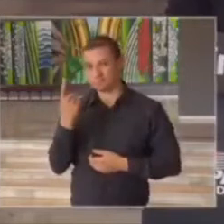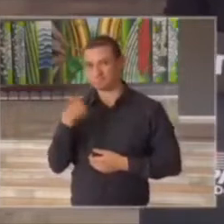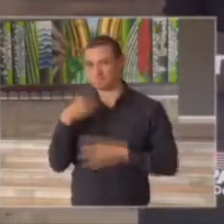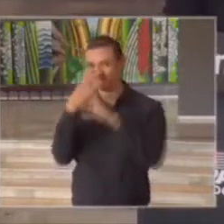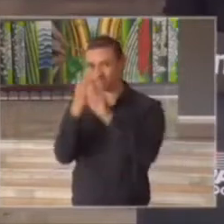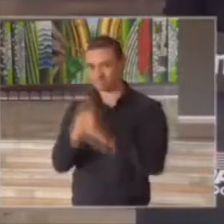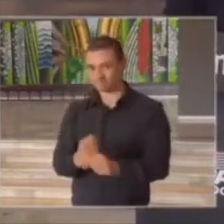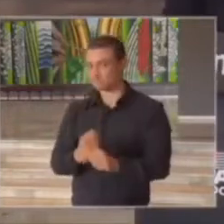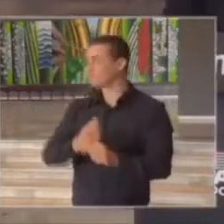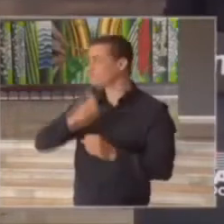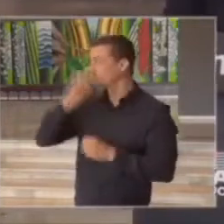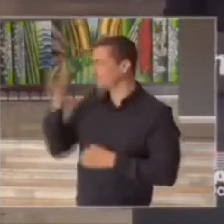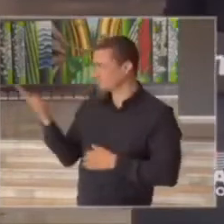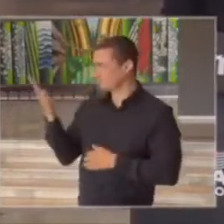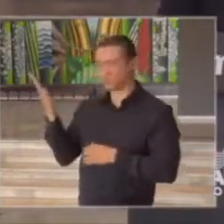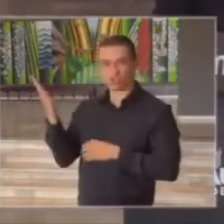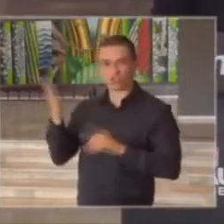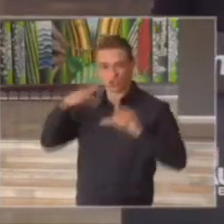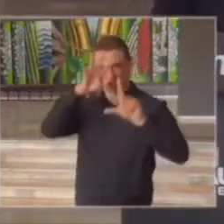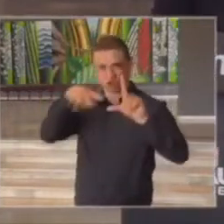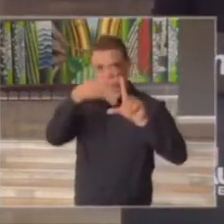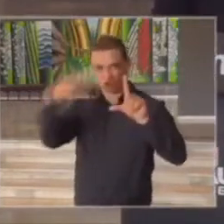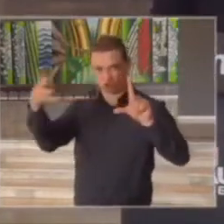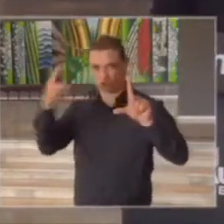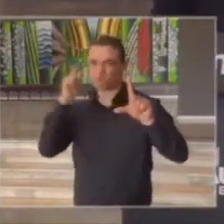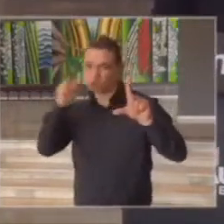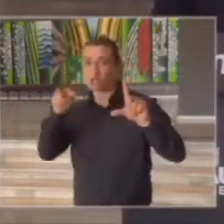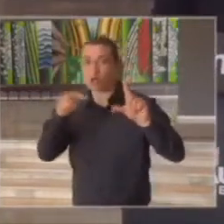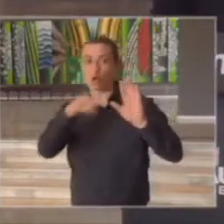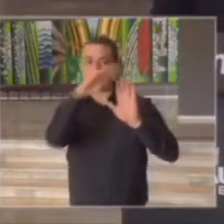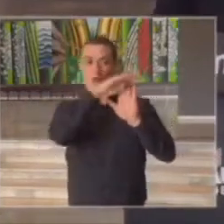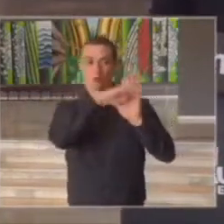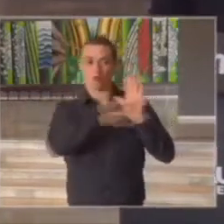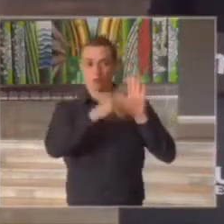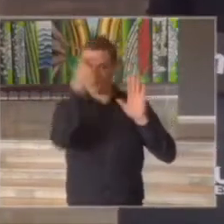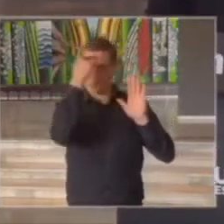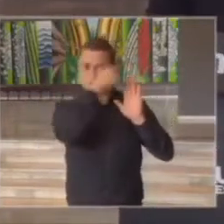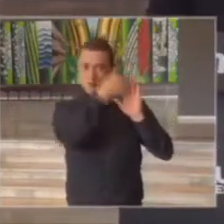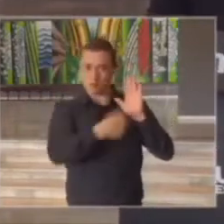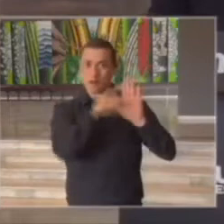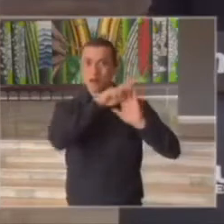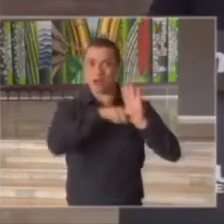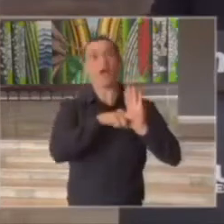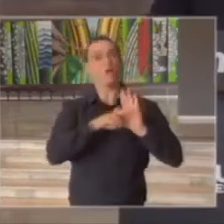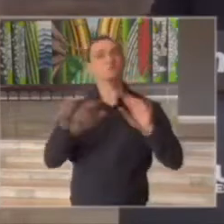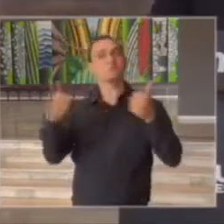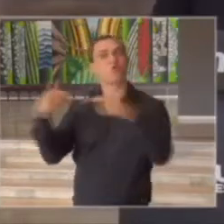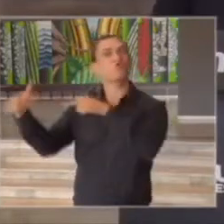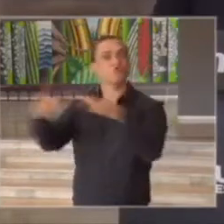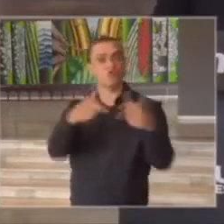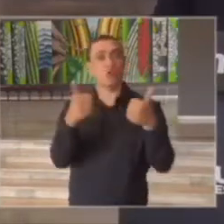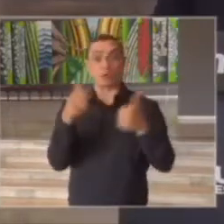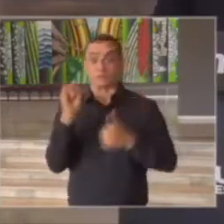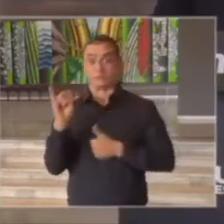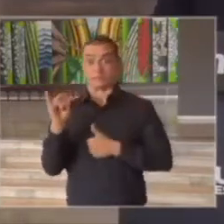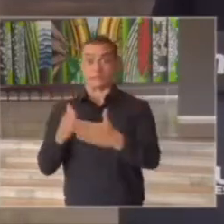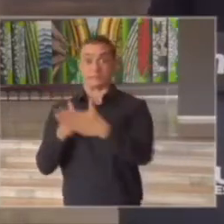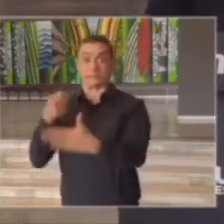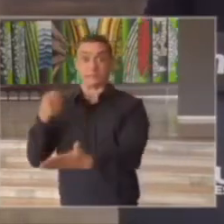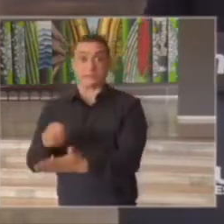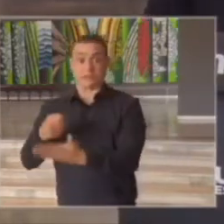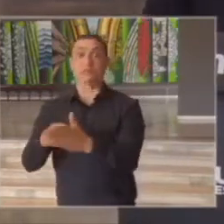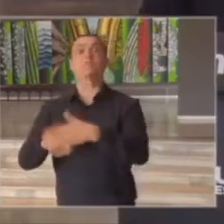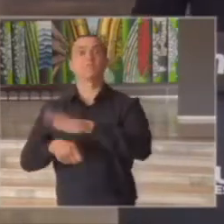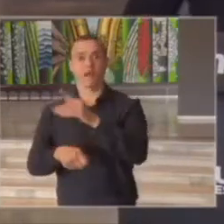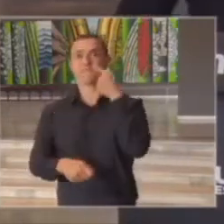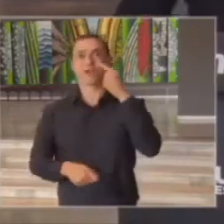quando endurece e daí a gente pode verificar a região de Prudente região de Ribeirão Preto e a região de Barretos já com uma